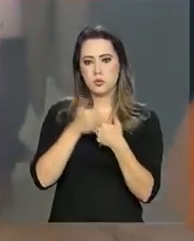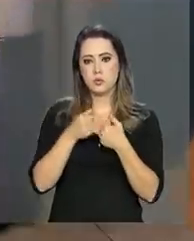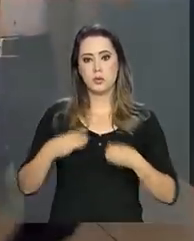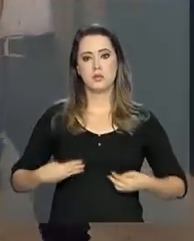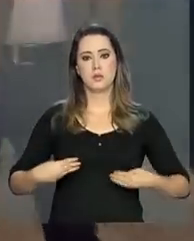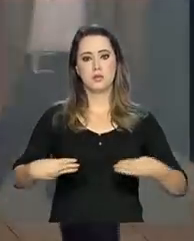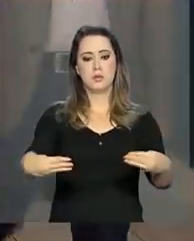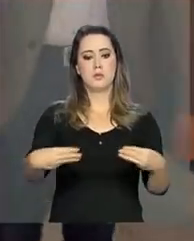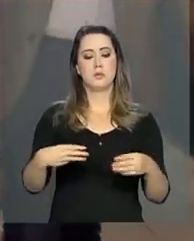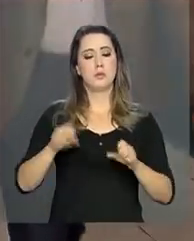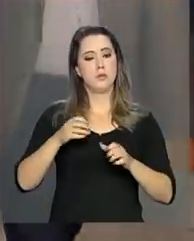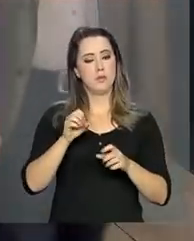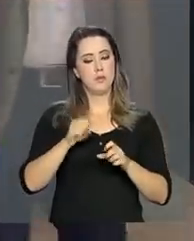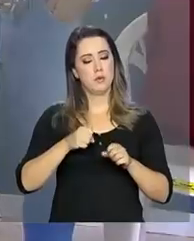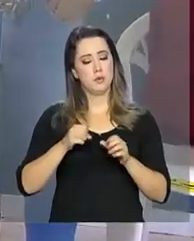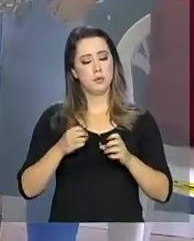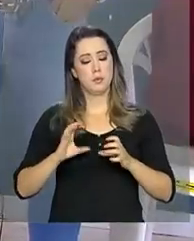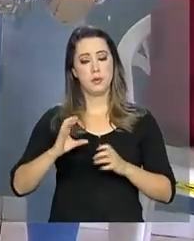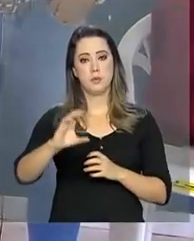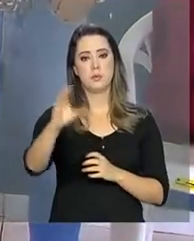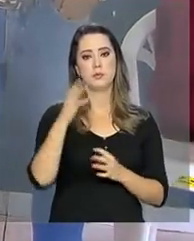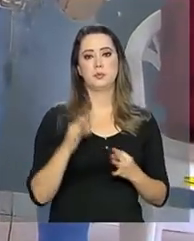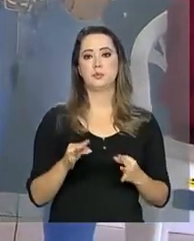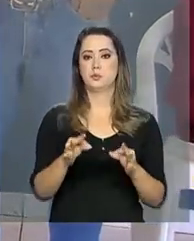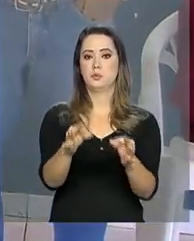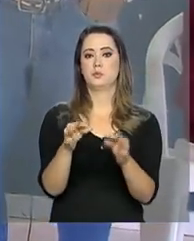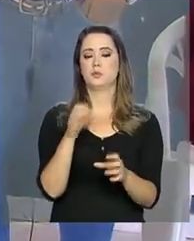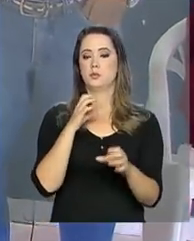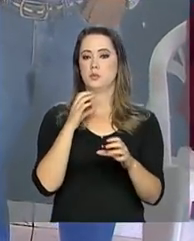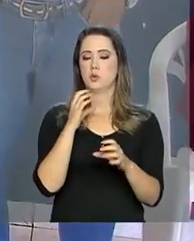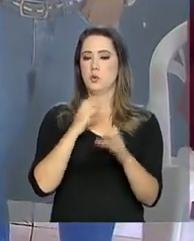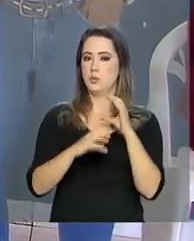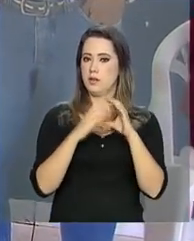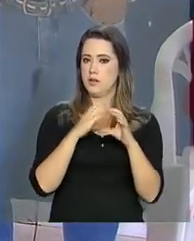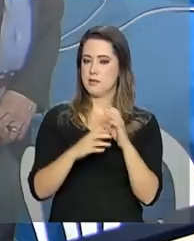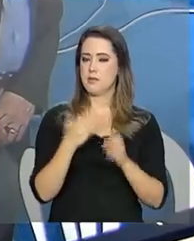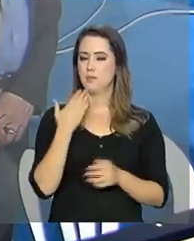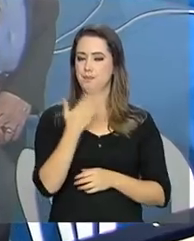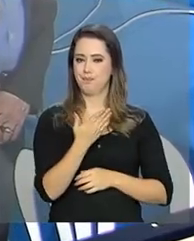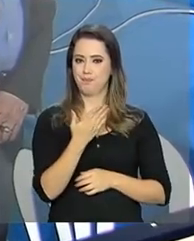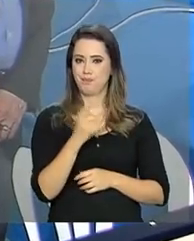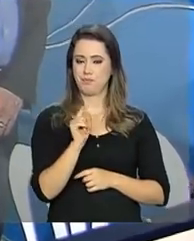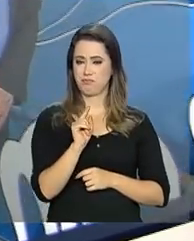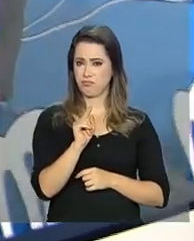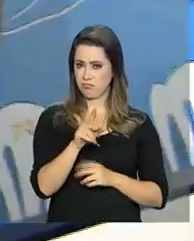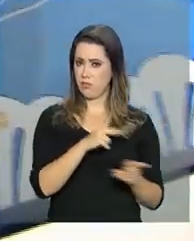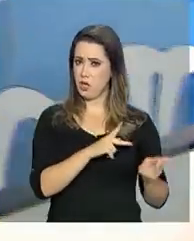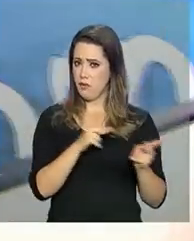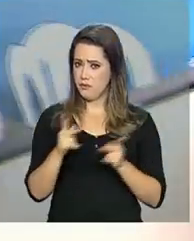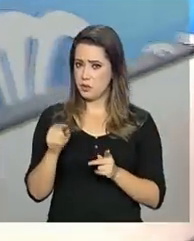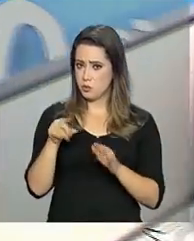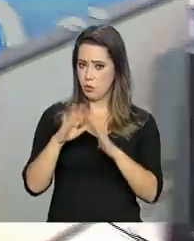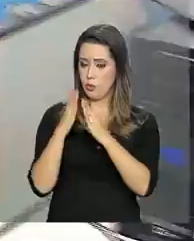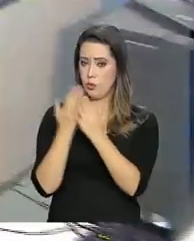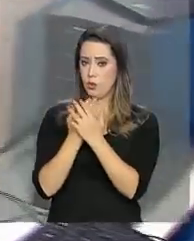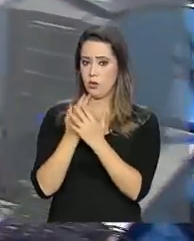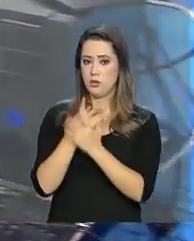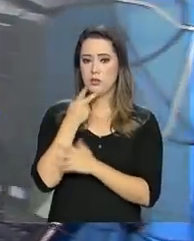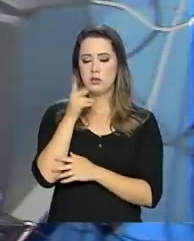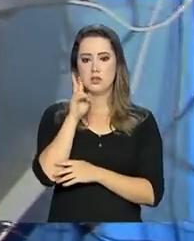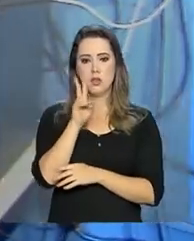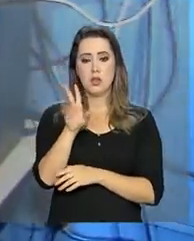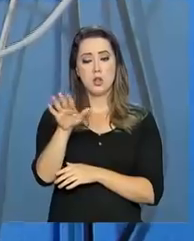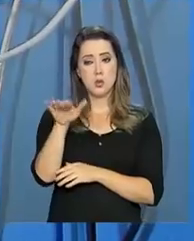ministro da Ciência, Tecnologia, Inovações e Comunicações, Gilberto Kassab. Durante a visita, Kassab fez ainda uma